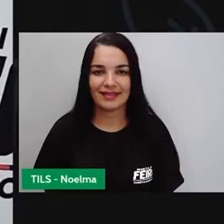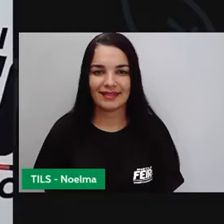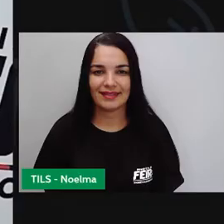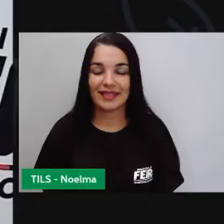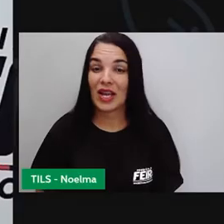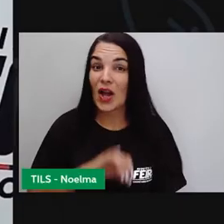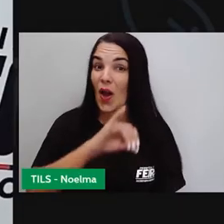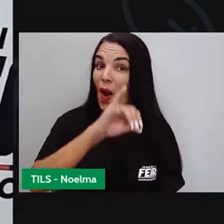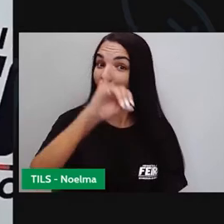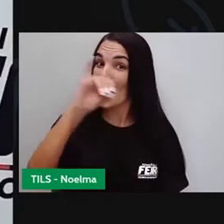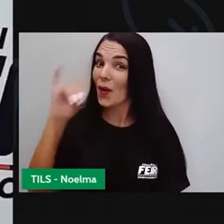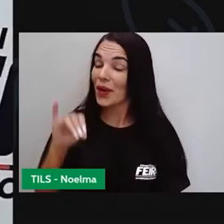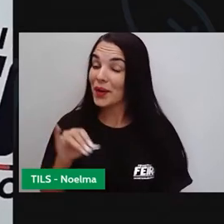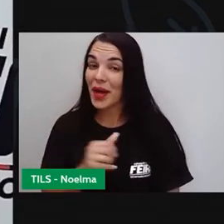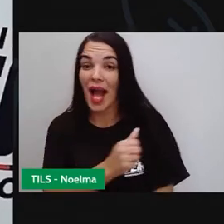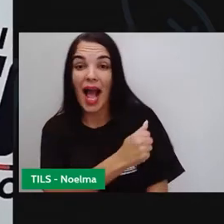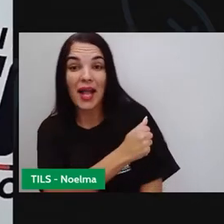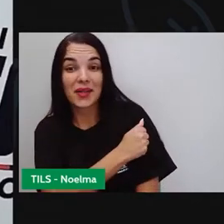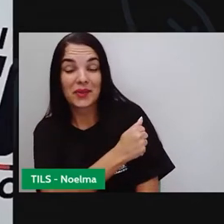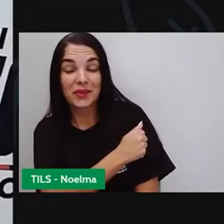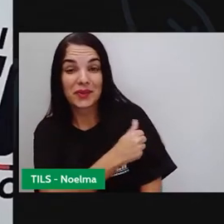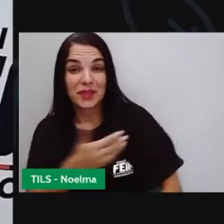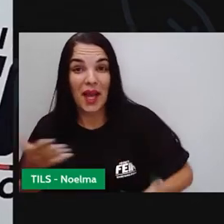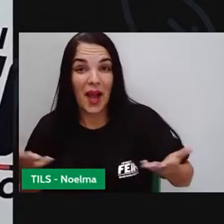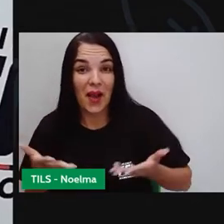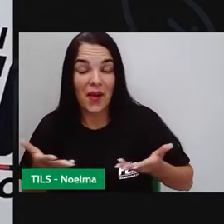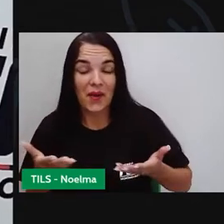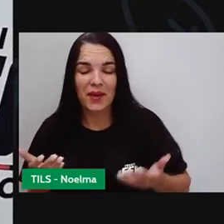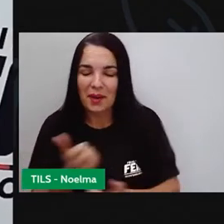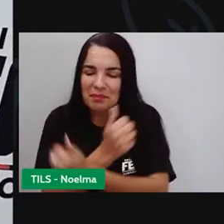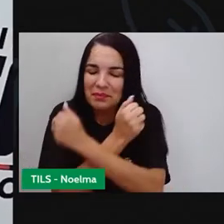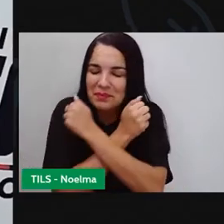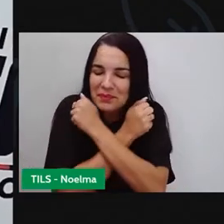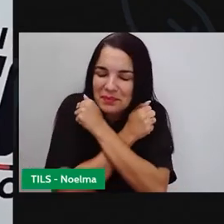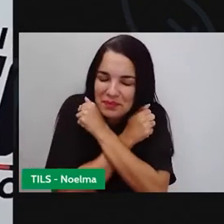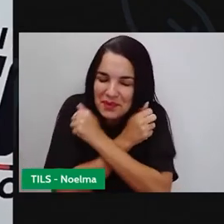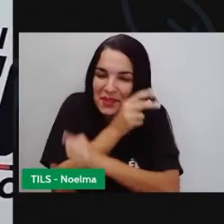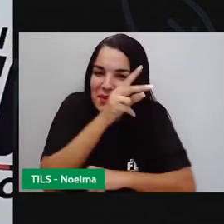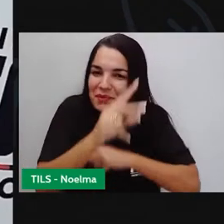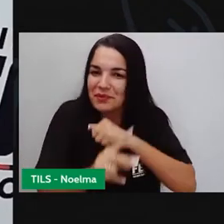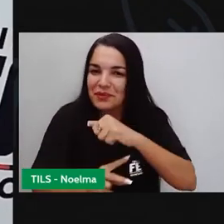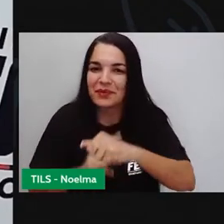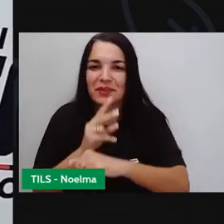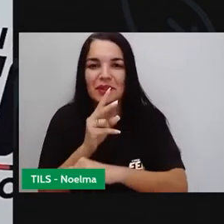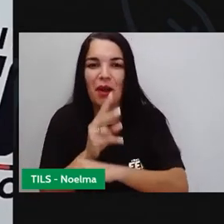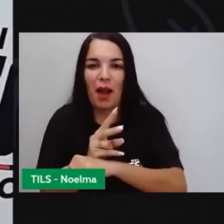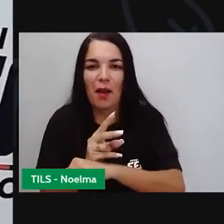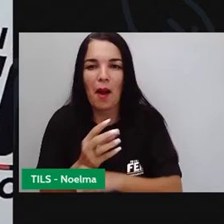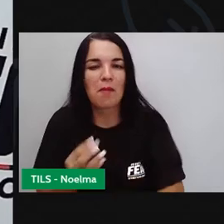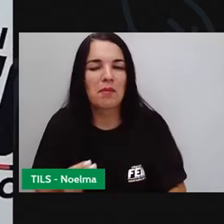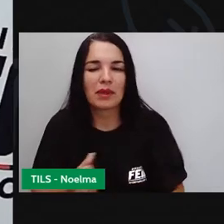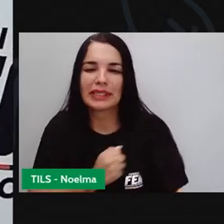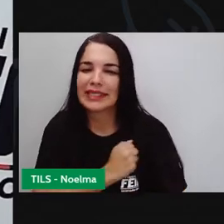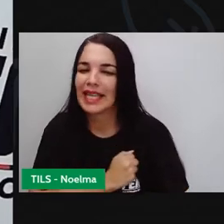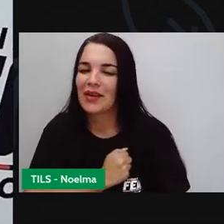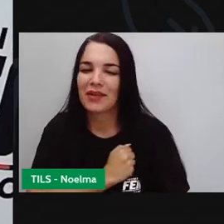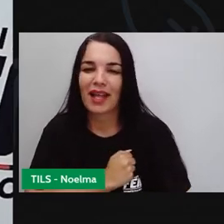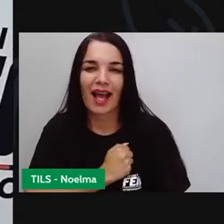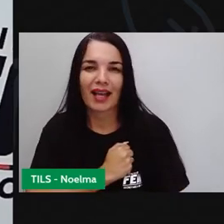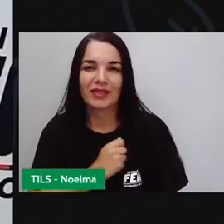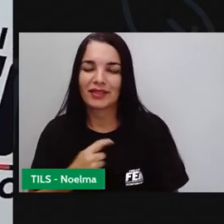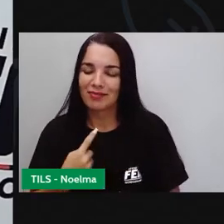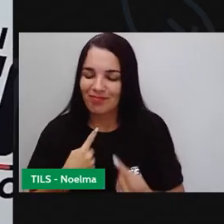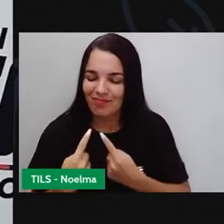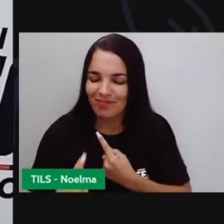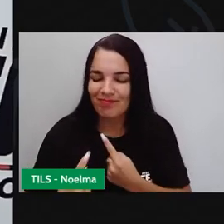Olá, caros estudantes, quero saudar a todos com um abraço virtual e com muita saudade da nossa